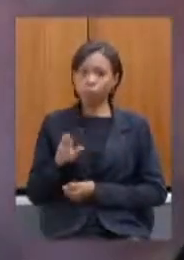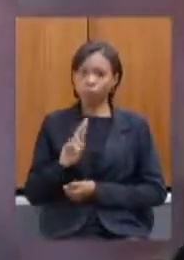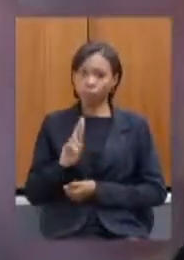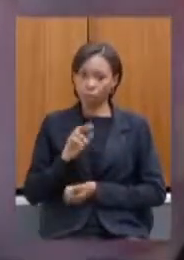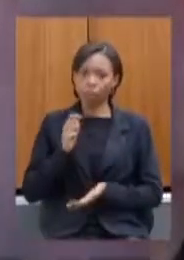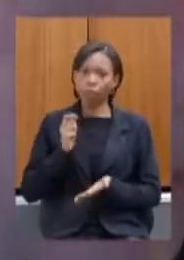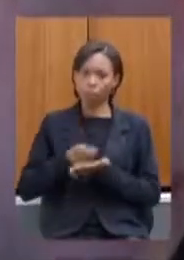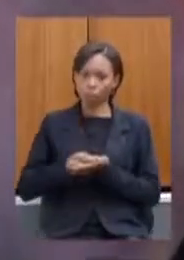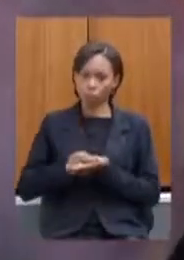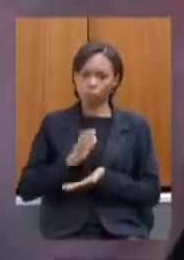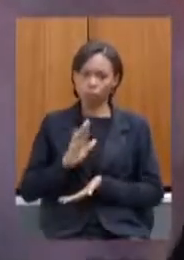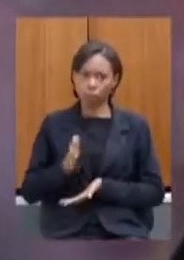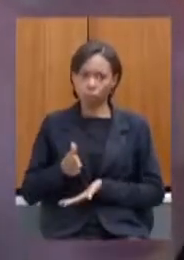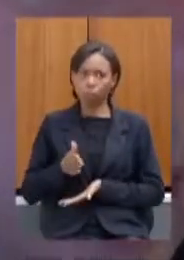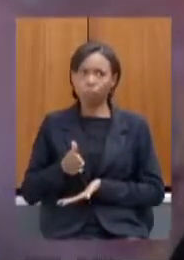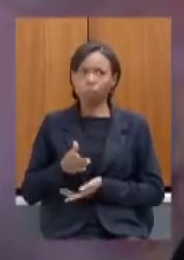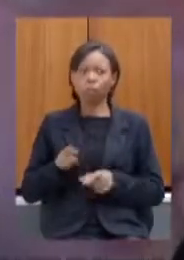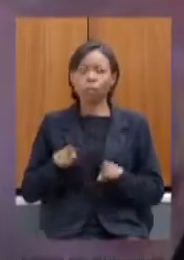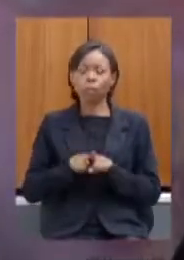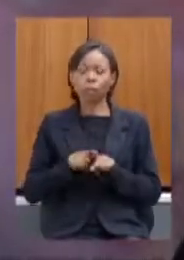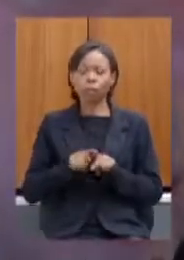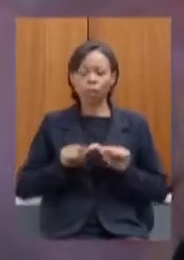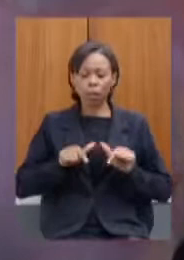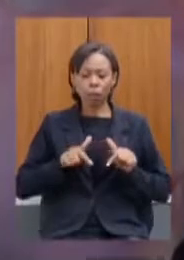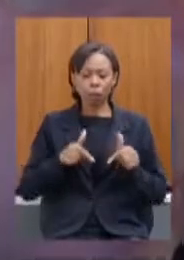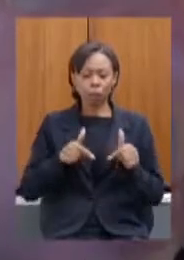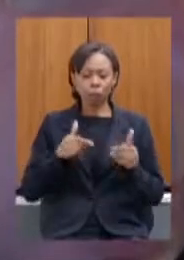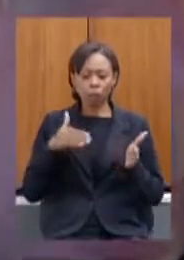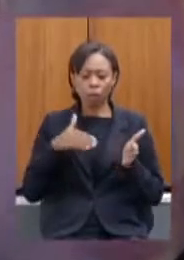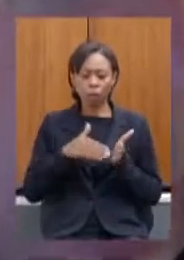e foi empenhado até o momento